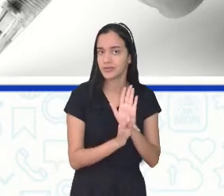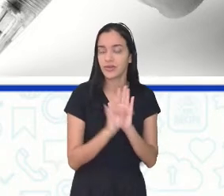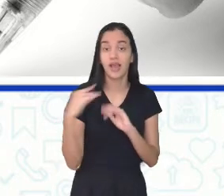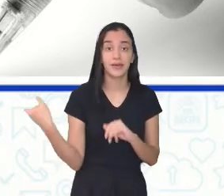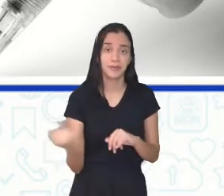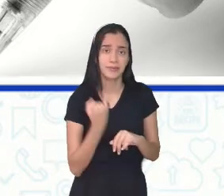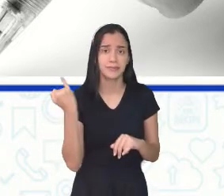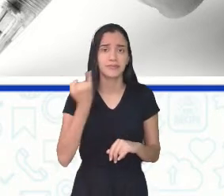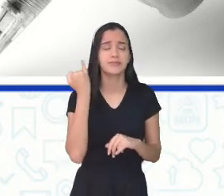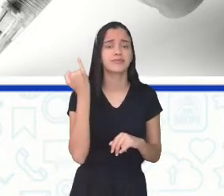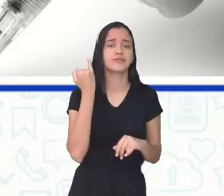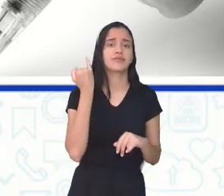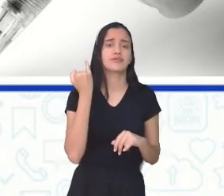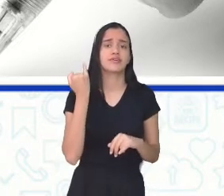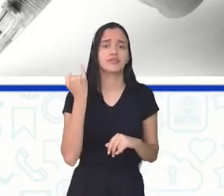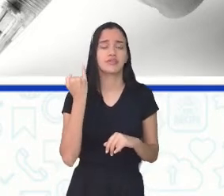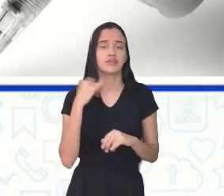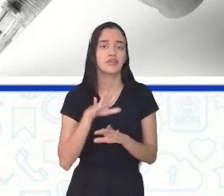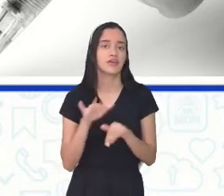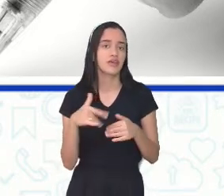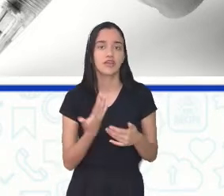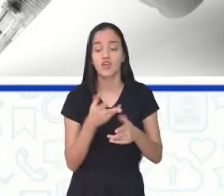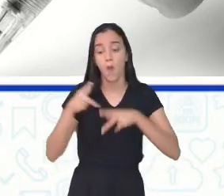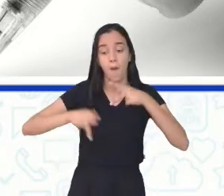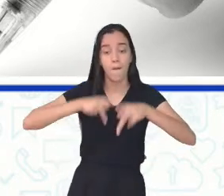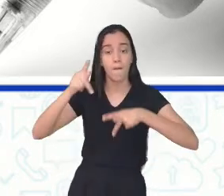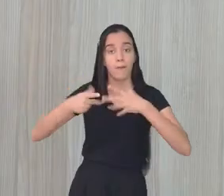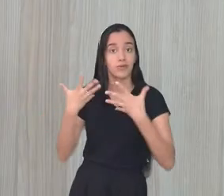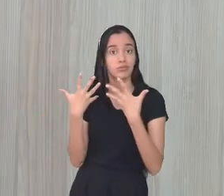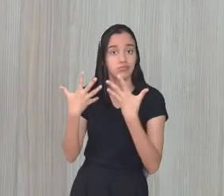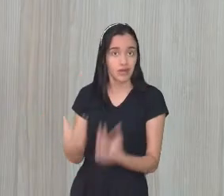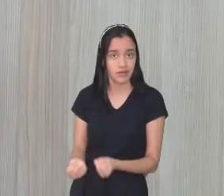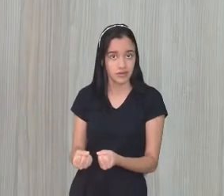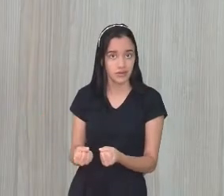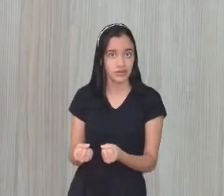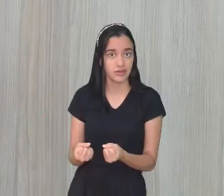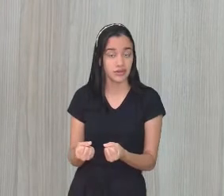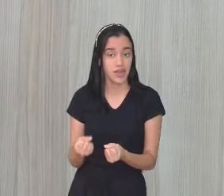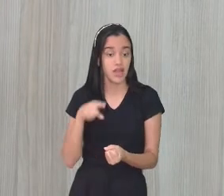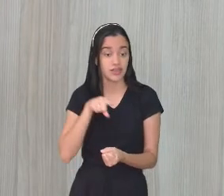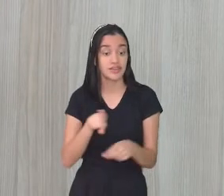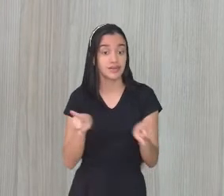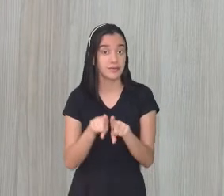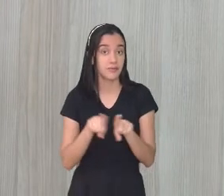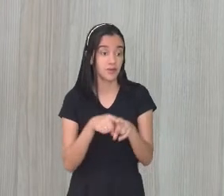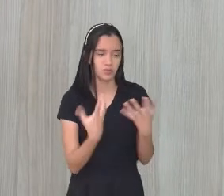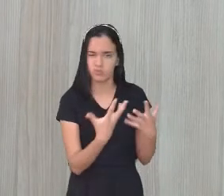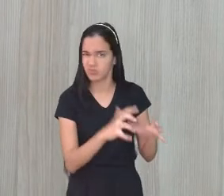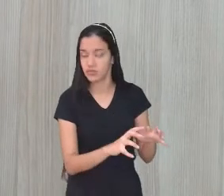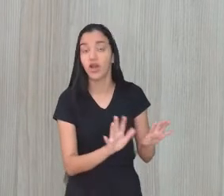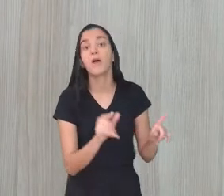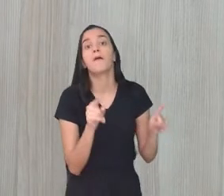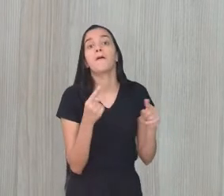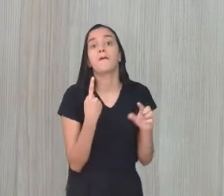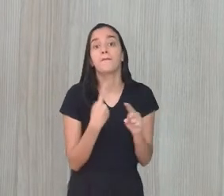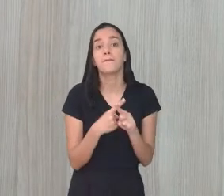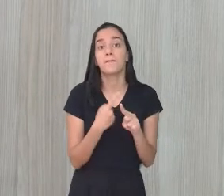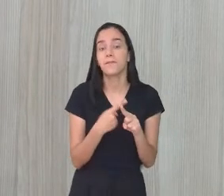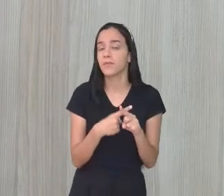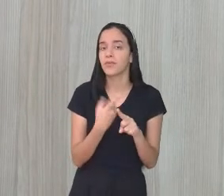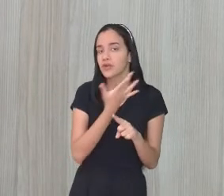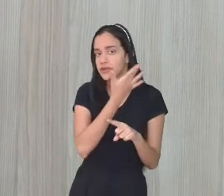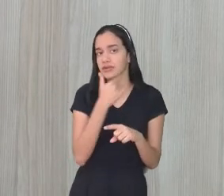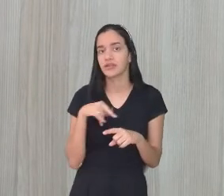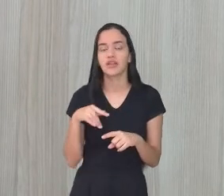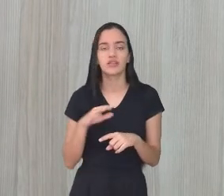importante sintoma daquilo que o público aceita e do que não aceita mais. Porque a gente sabe que algumas